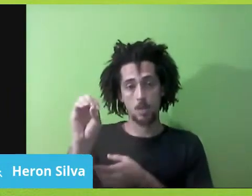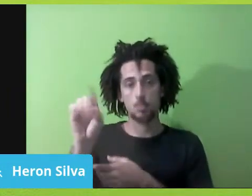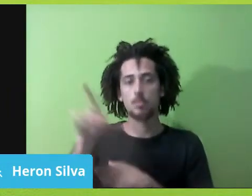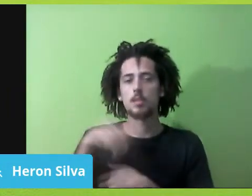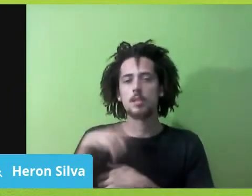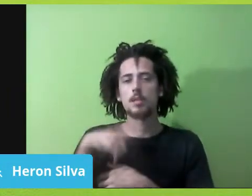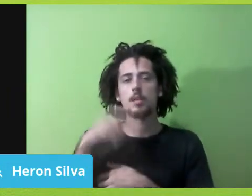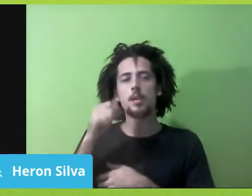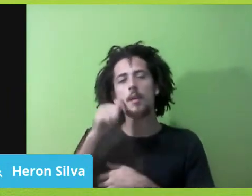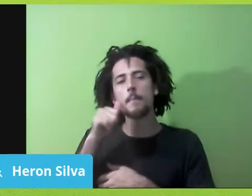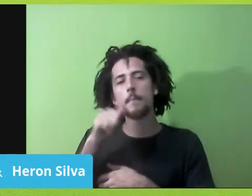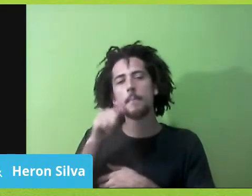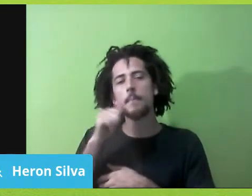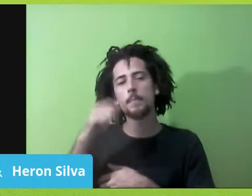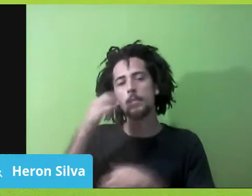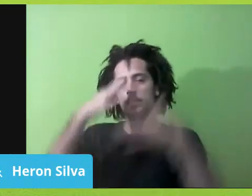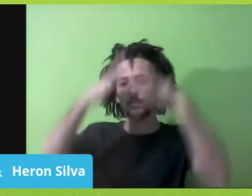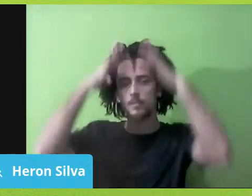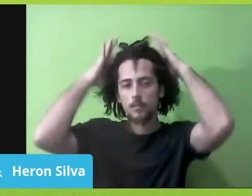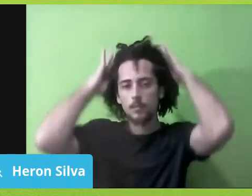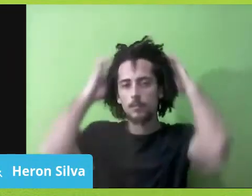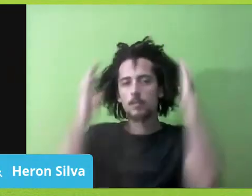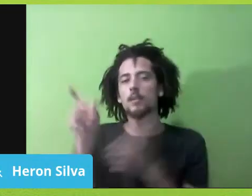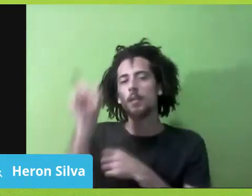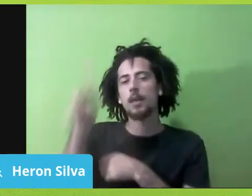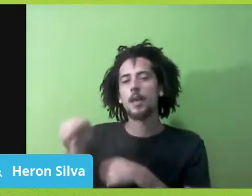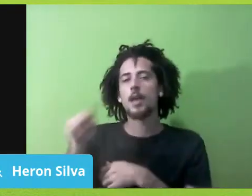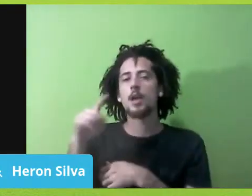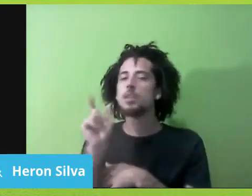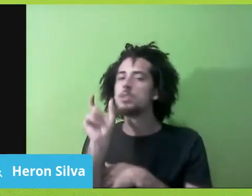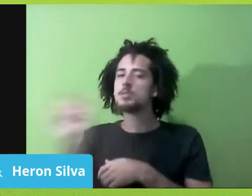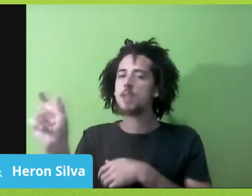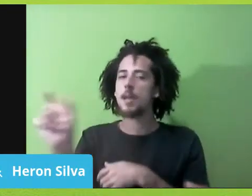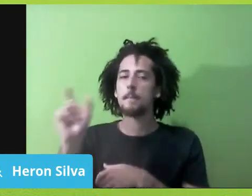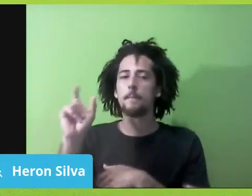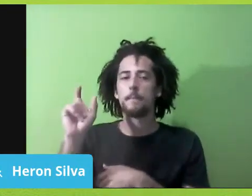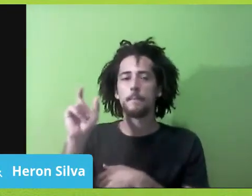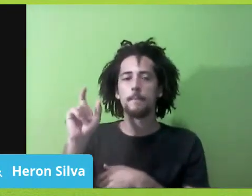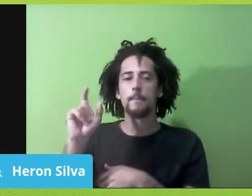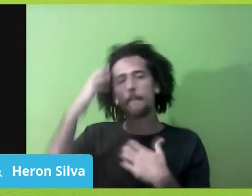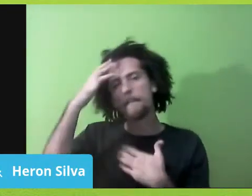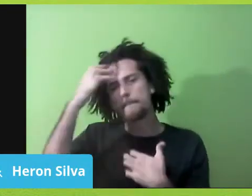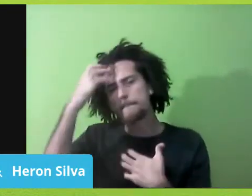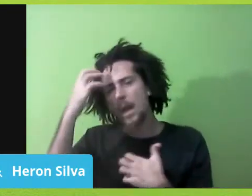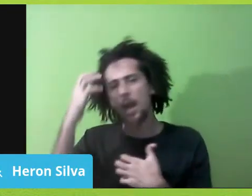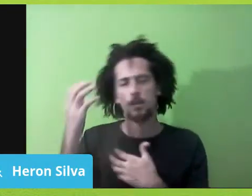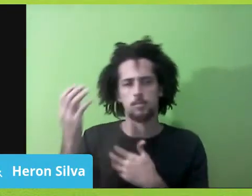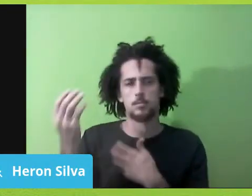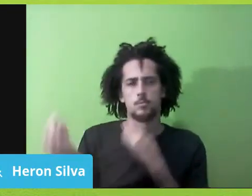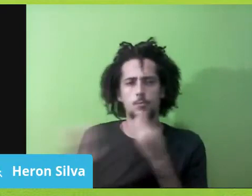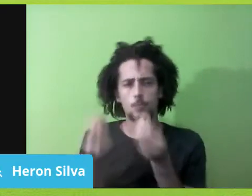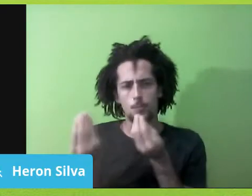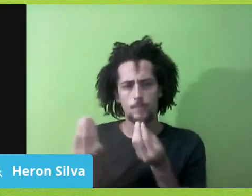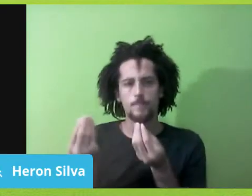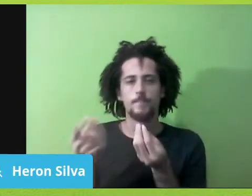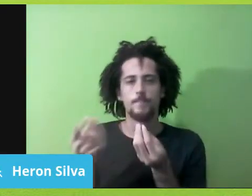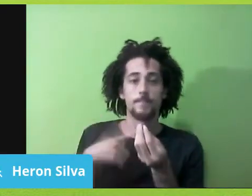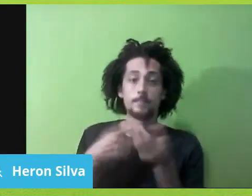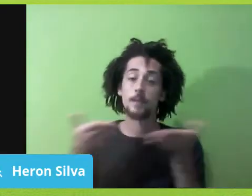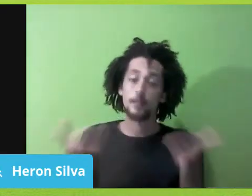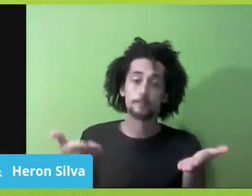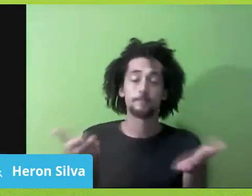macaca, carinhosamente, né, então, a educação, as instituições escolares, elas tiveram um papel